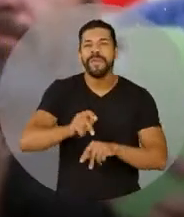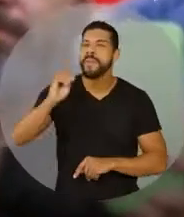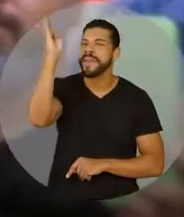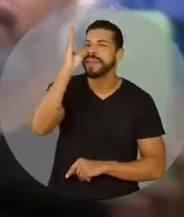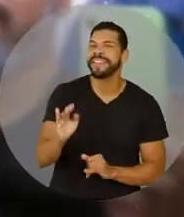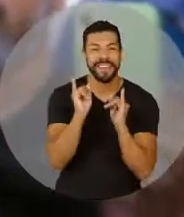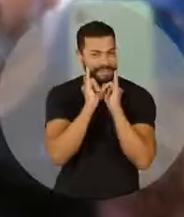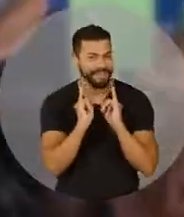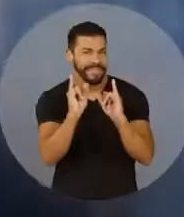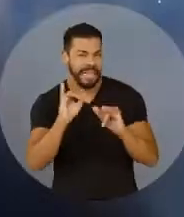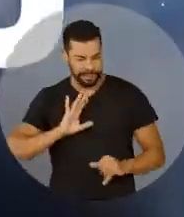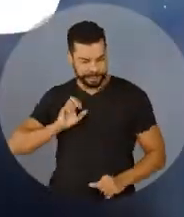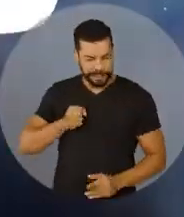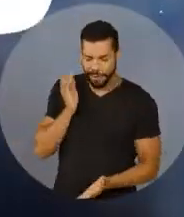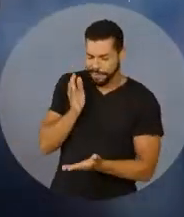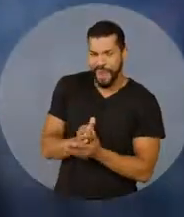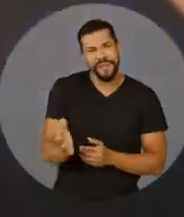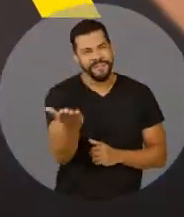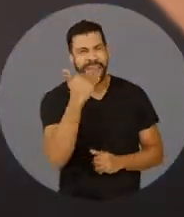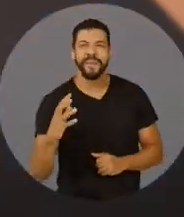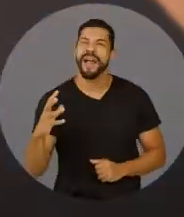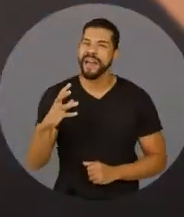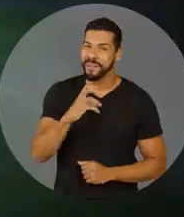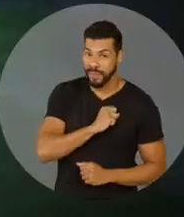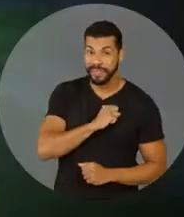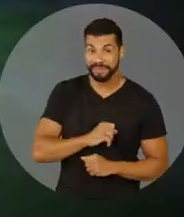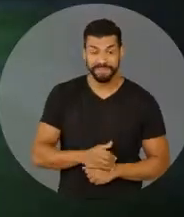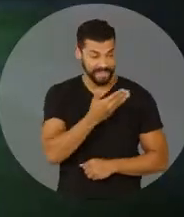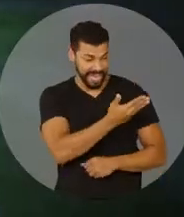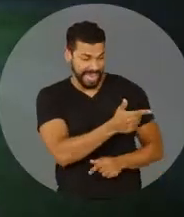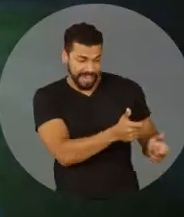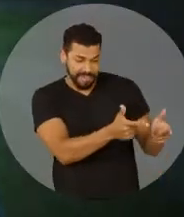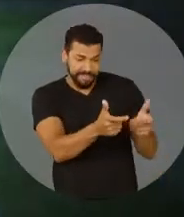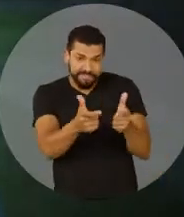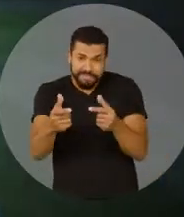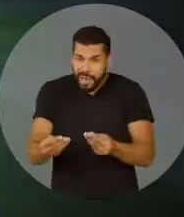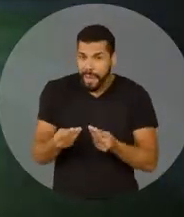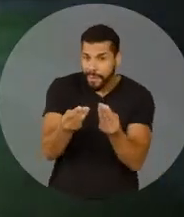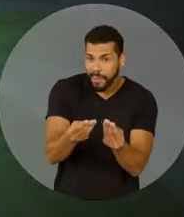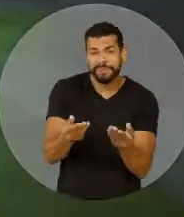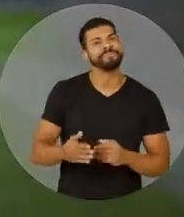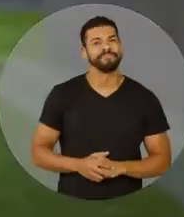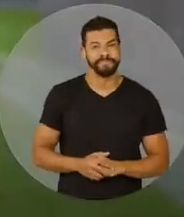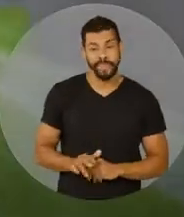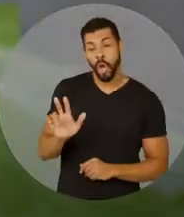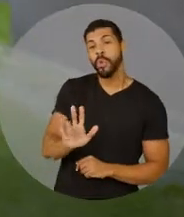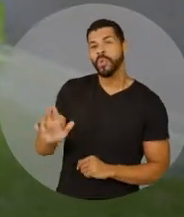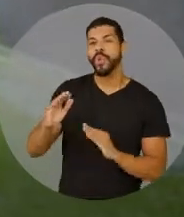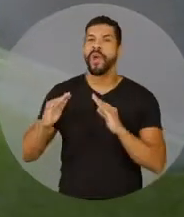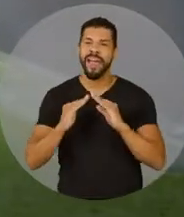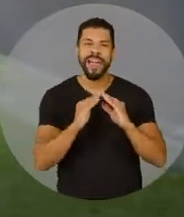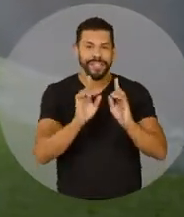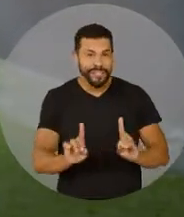brasileiro já avisou, chega de ordem pro amor. Esse daqui quer dar armas pra população. Já o Lula